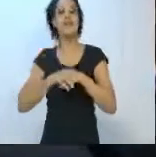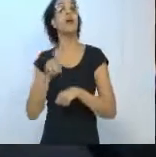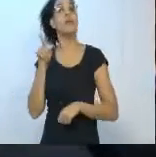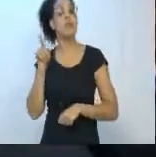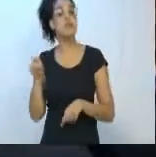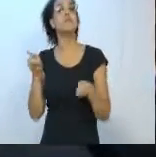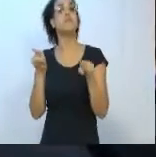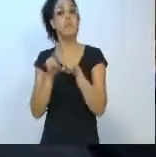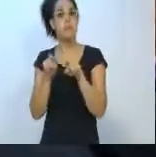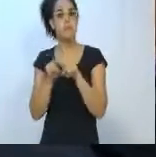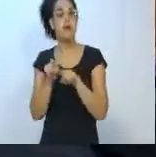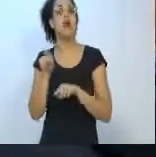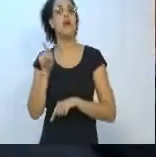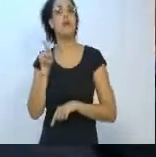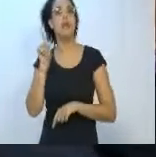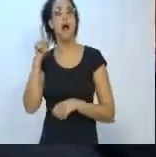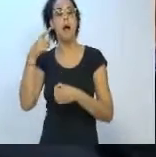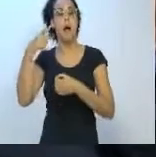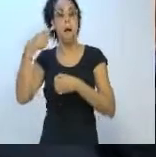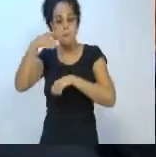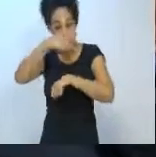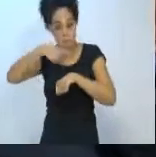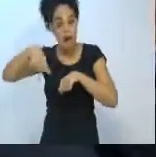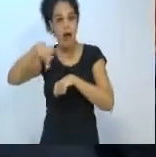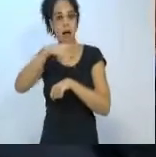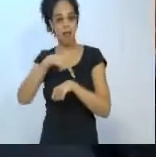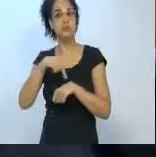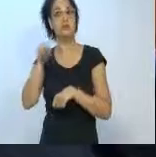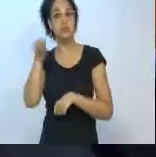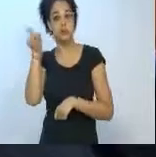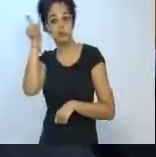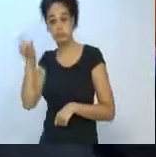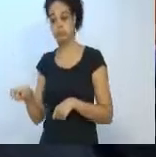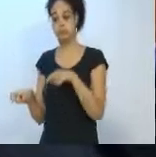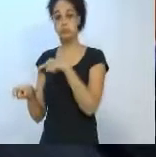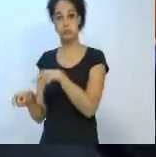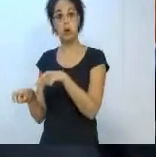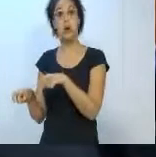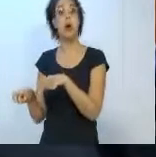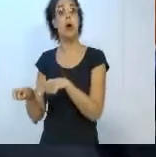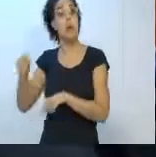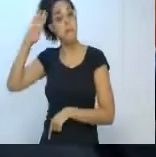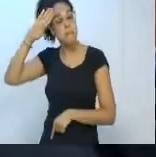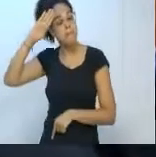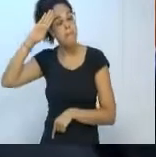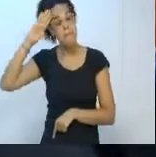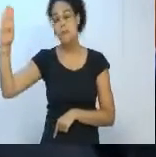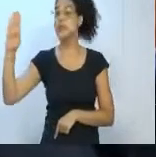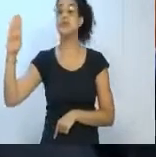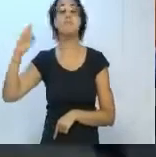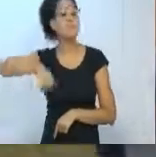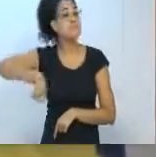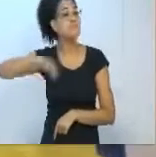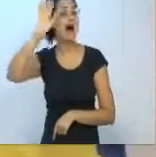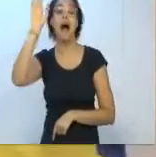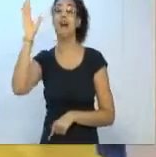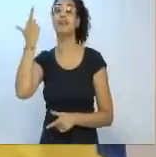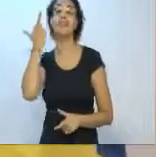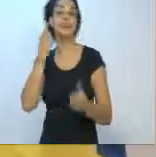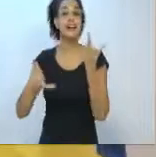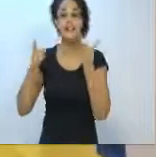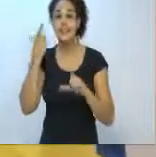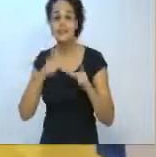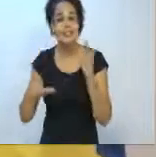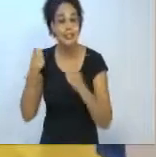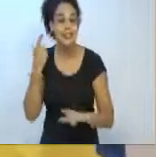of Beer Withers. Atualmente, Douglas é um dos cervejeiros caseiros mais premiados do Brasil, com 56